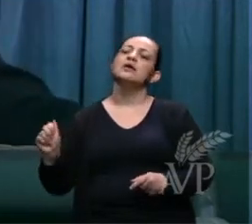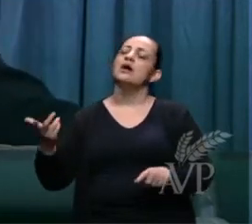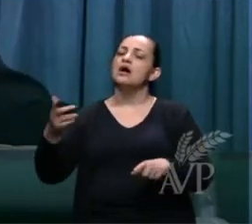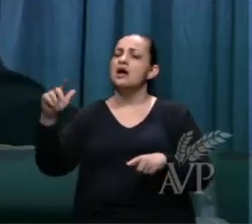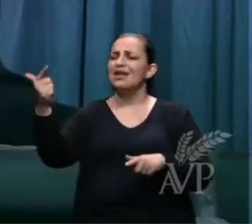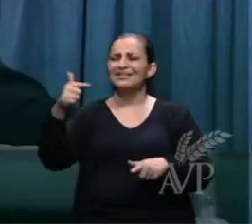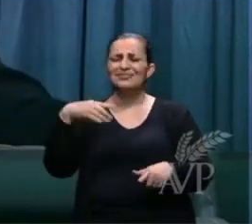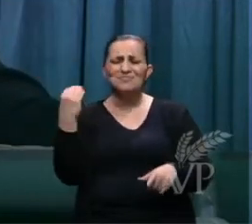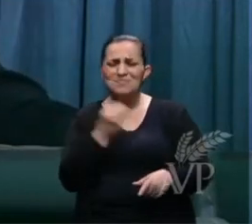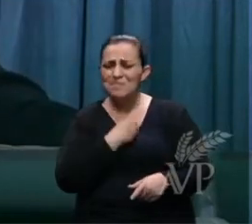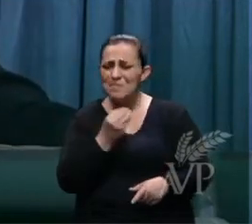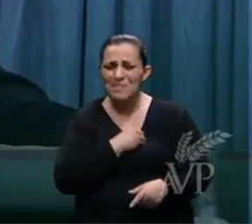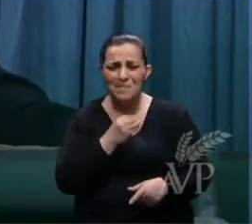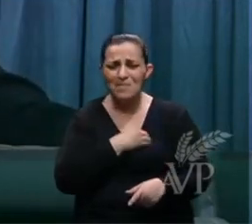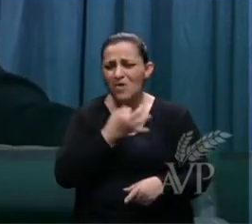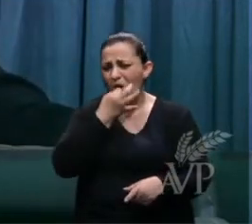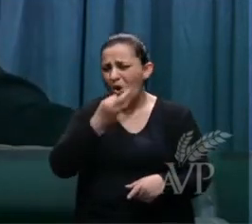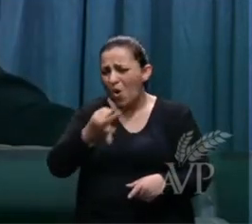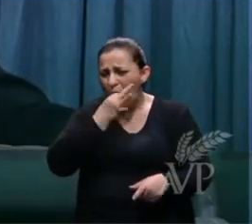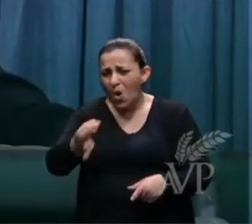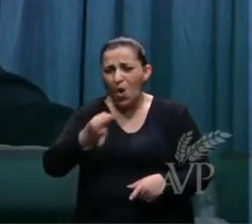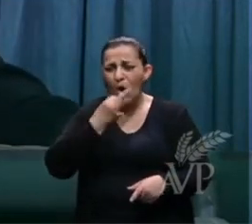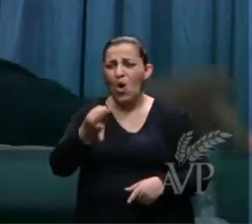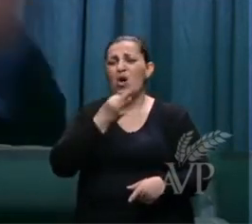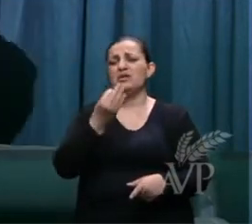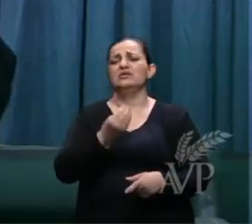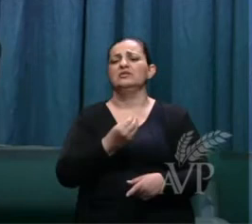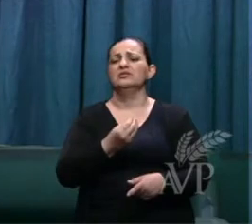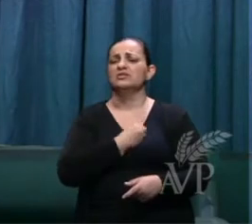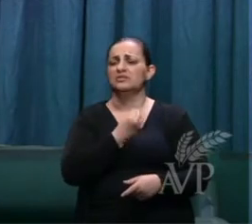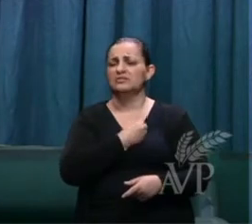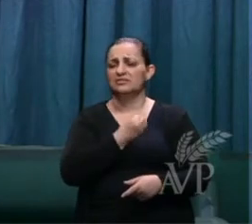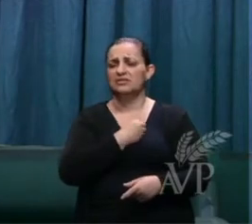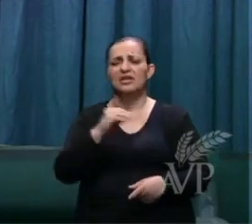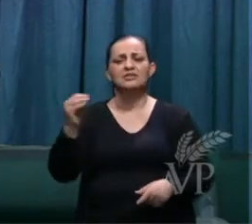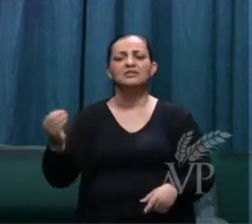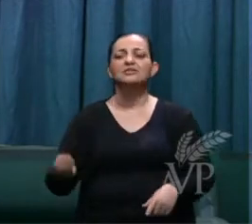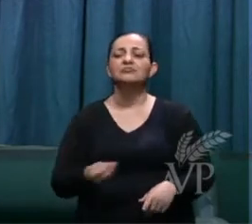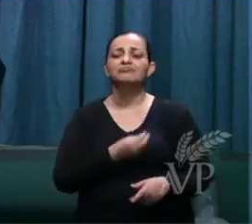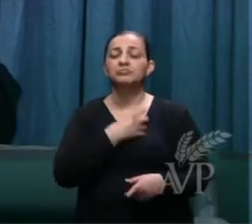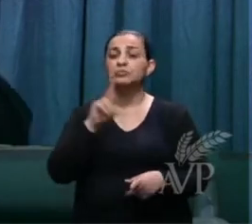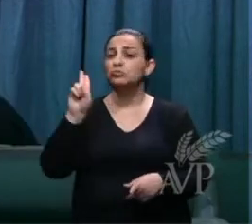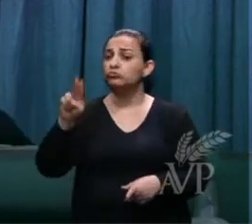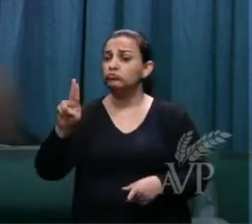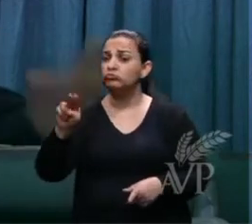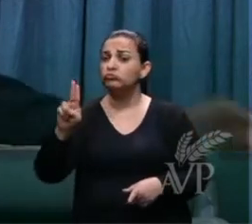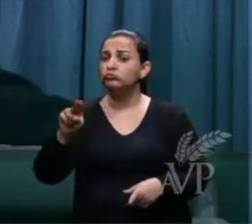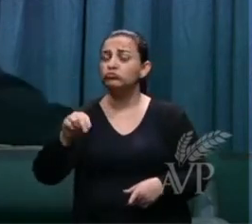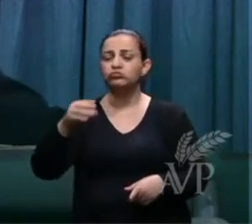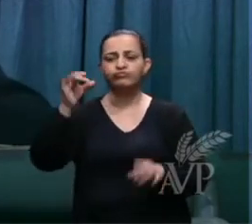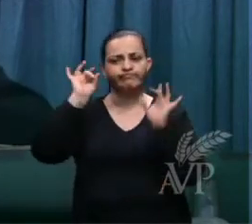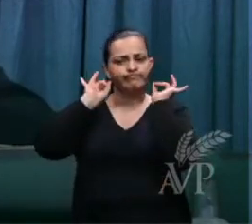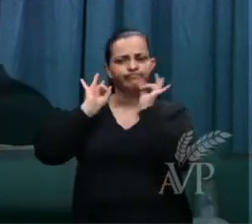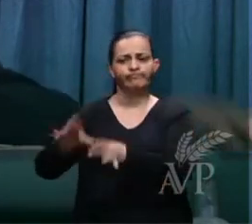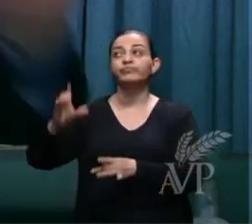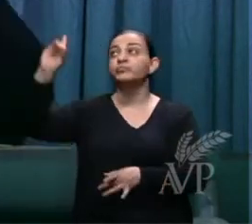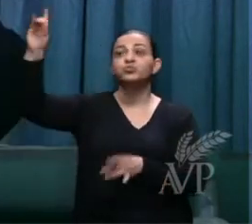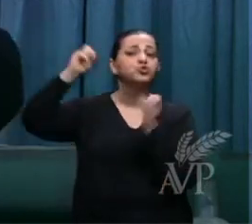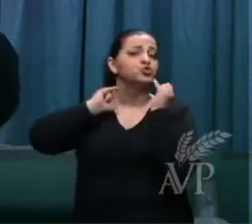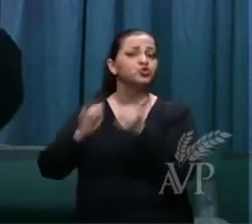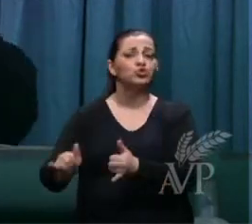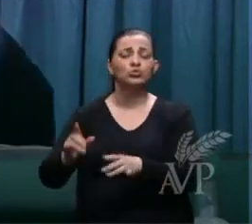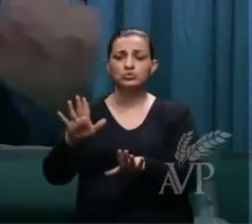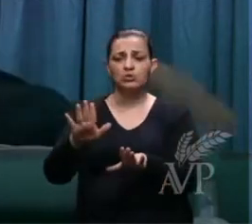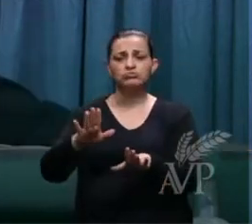horrível mas ela nunca deixou de ser uma pepita de ouro mesmo